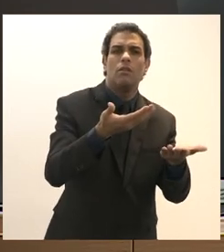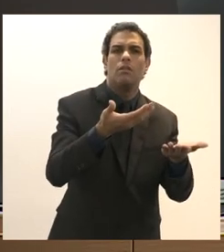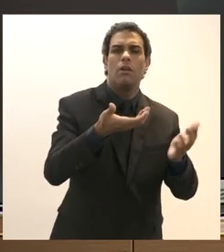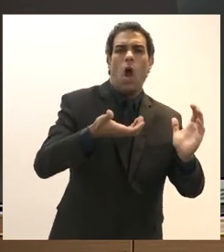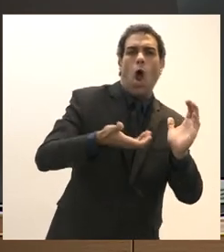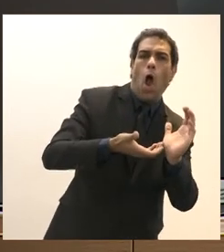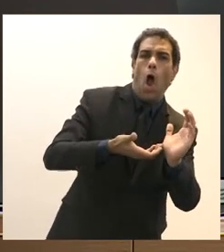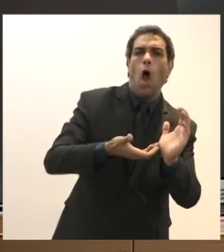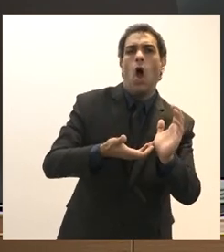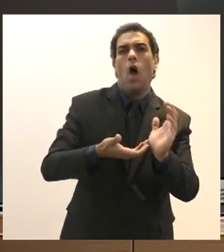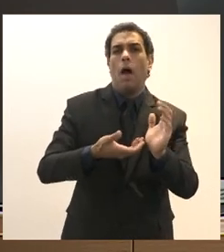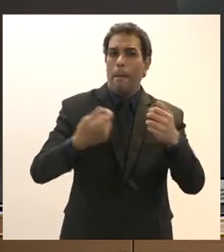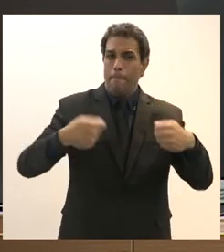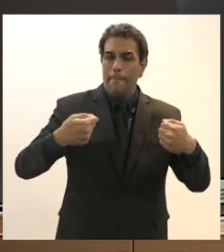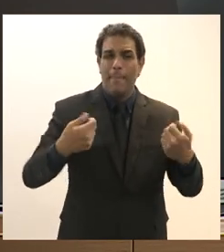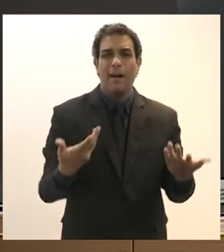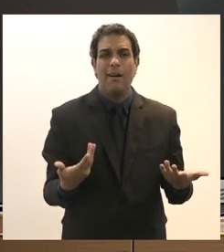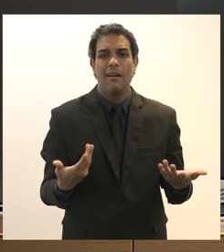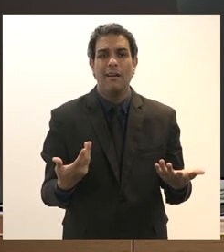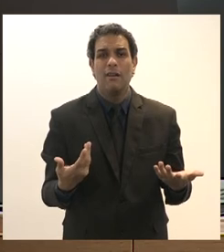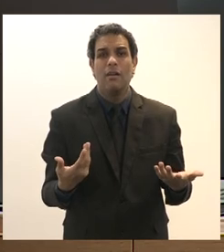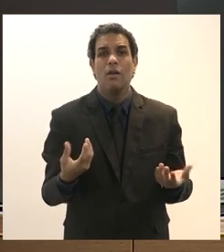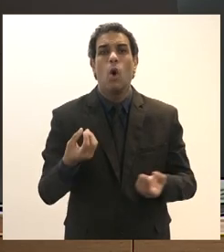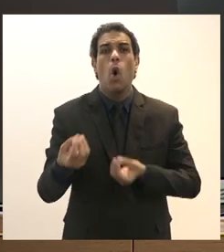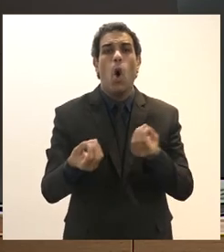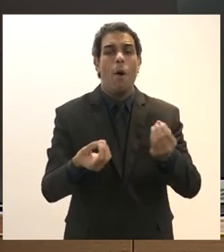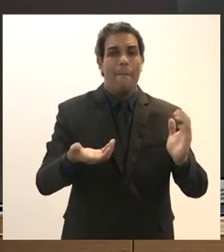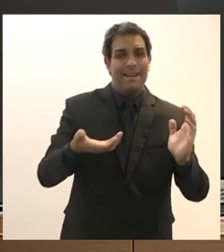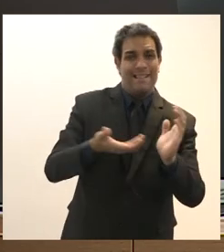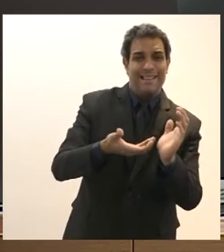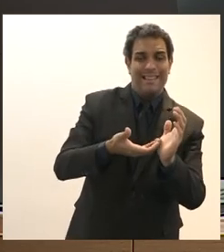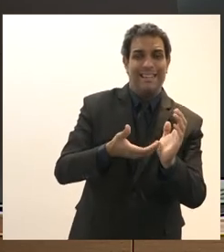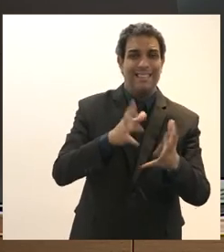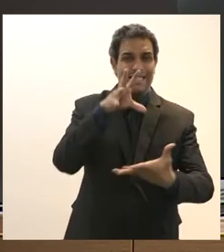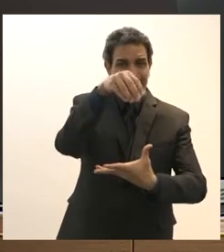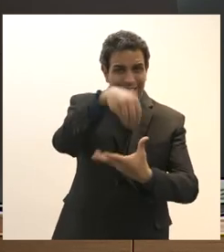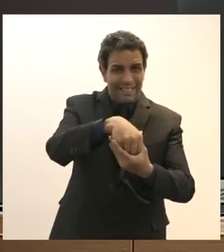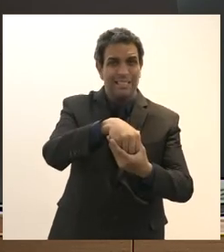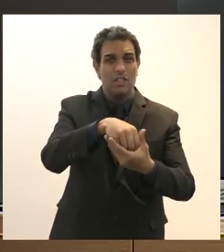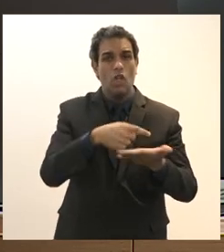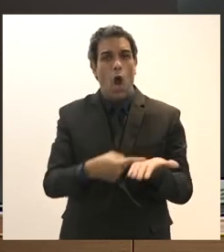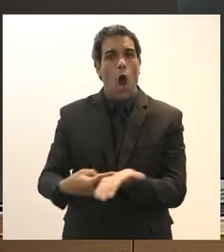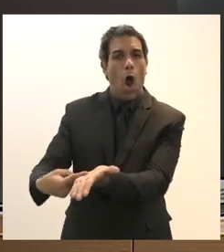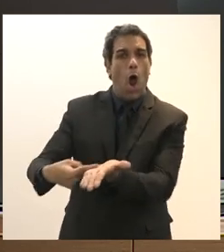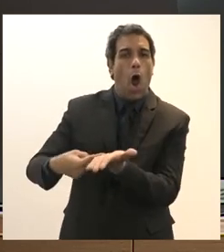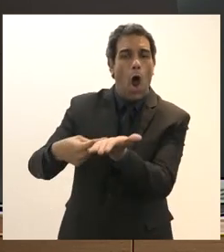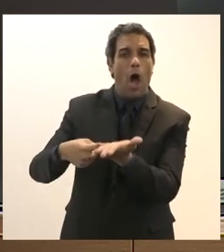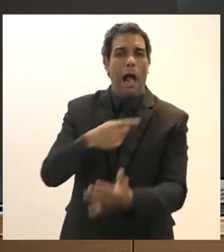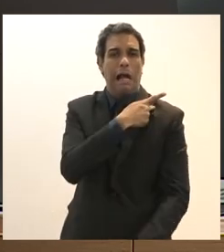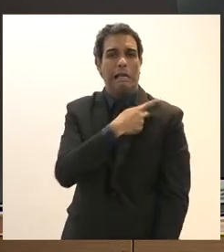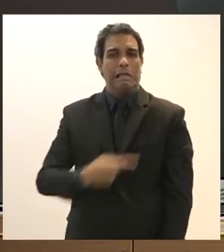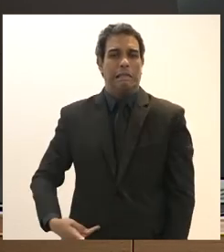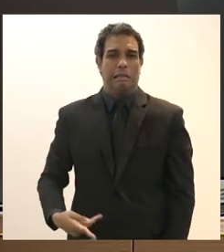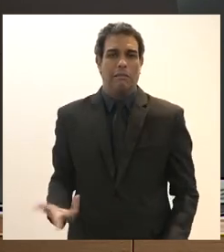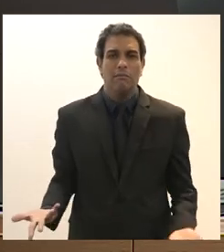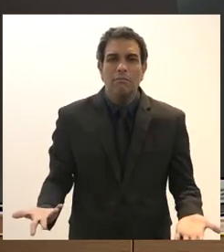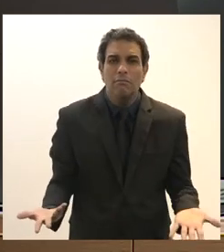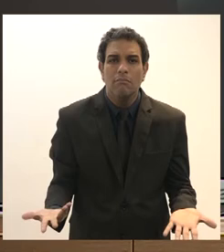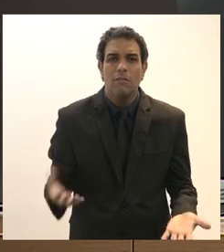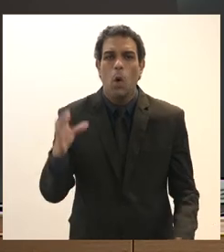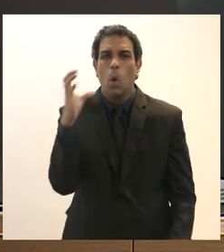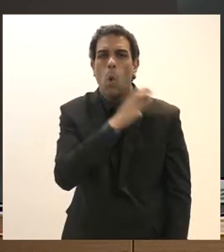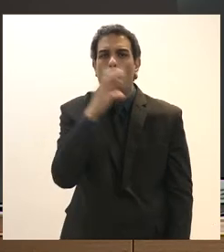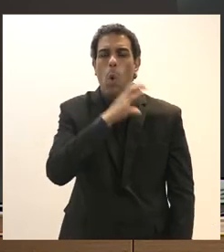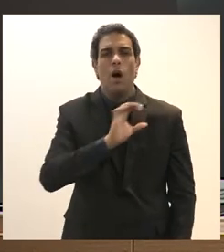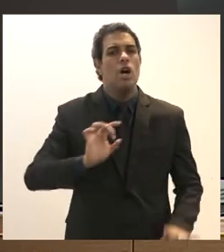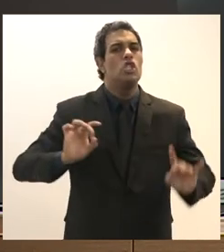por dever mas tendo um congresso na câmara capitulando dar o voto é relevante e urgente